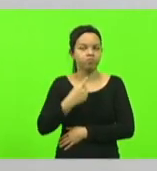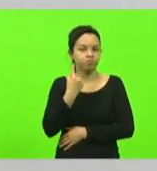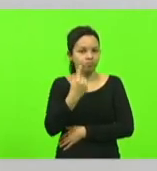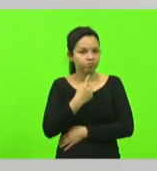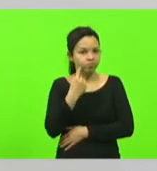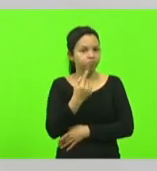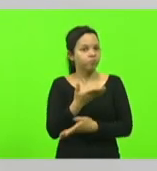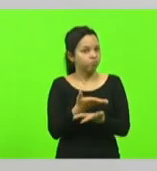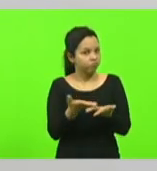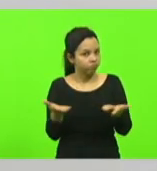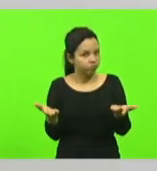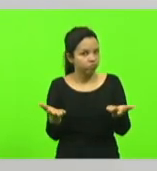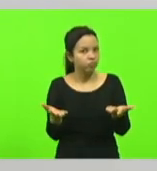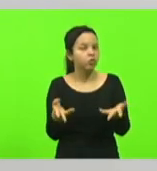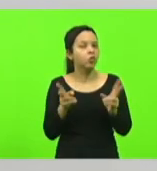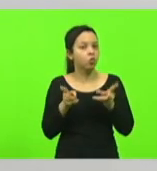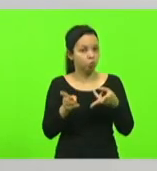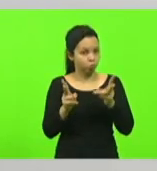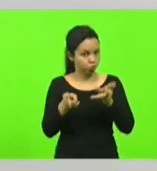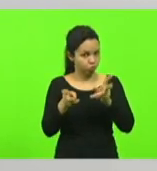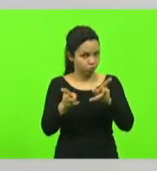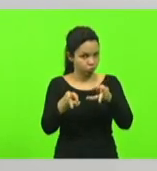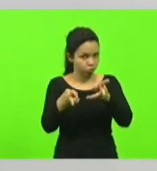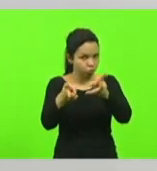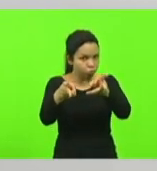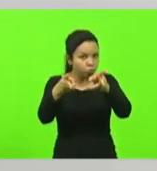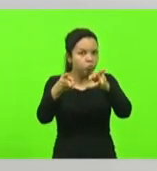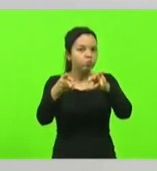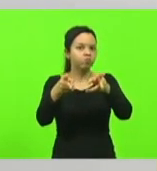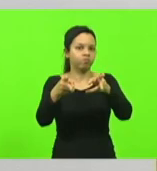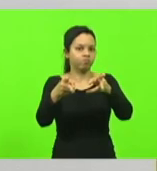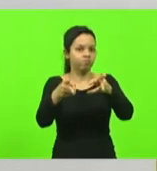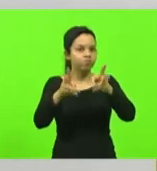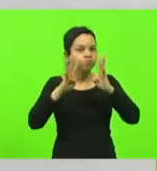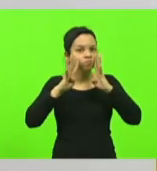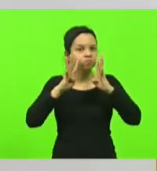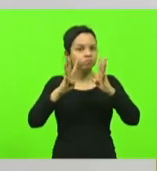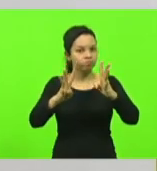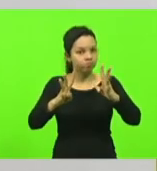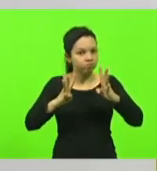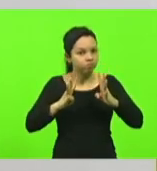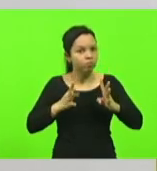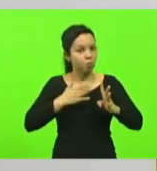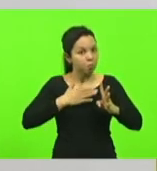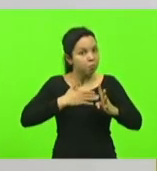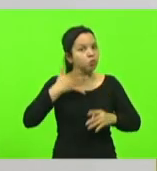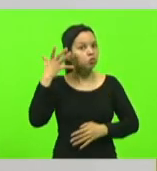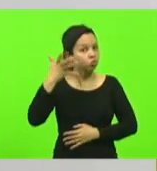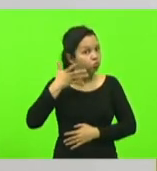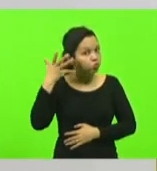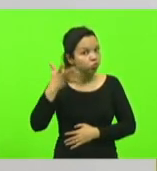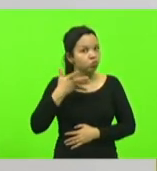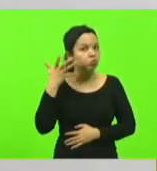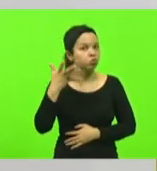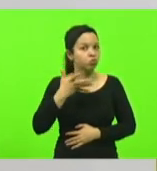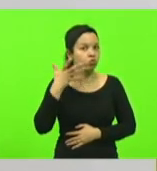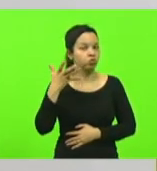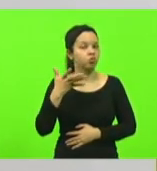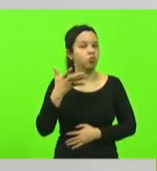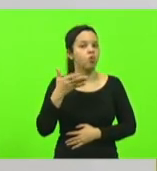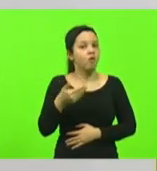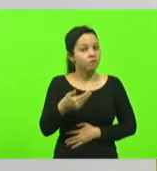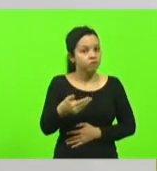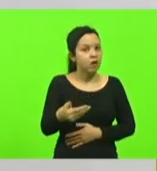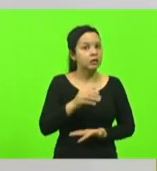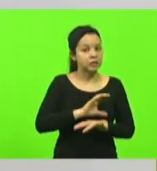deputados, continue ouvindo essa minha parte do meu discurso. Vai destinar